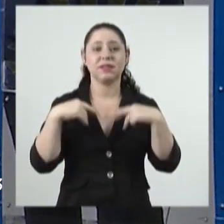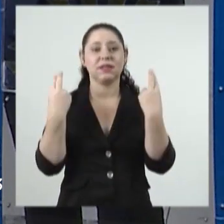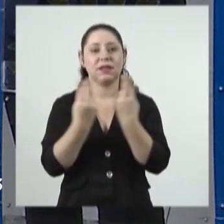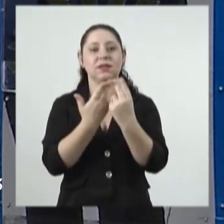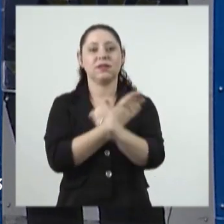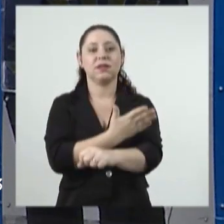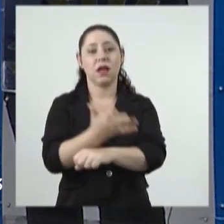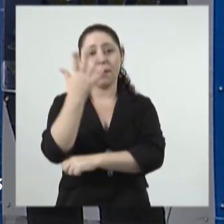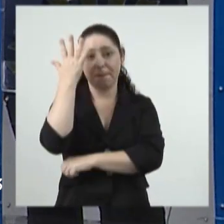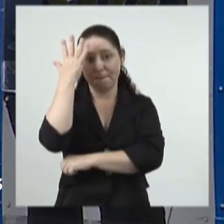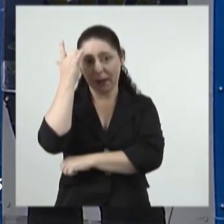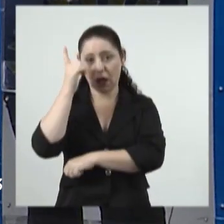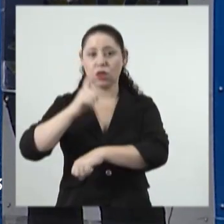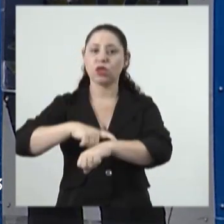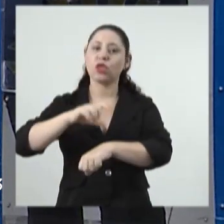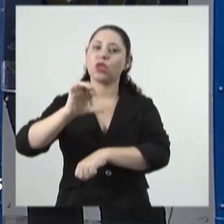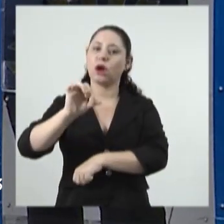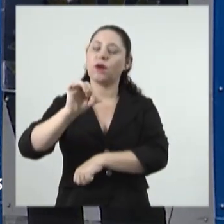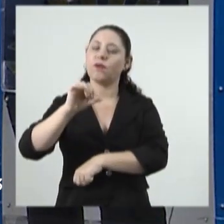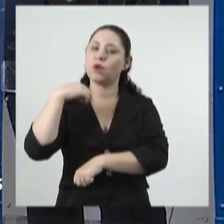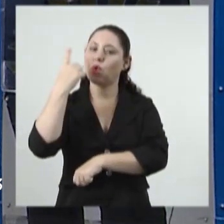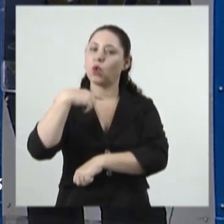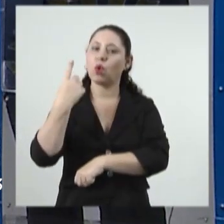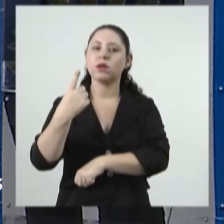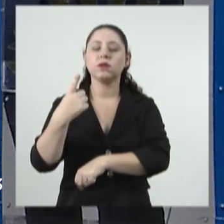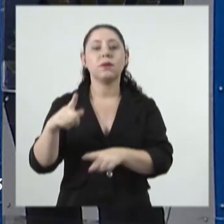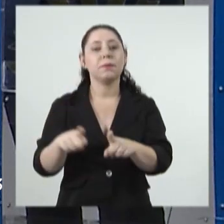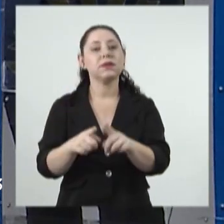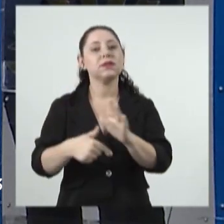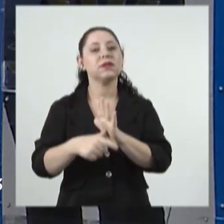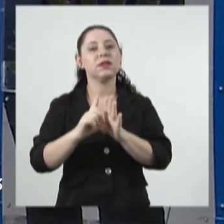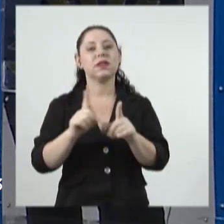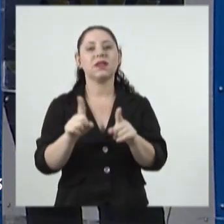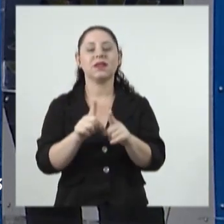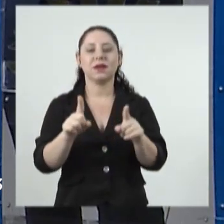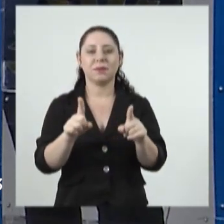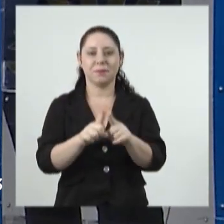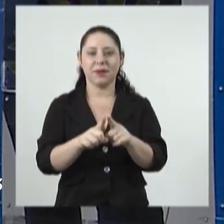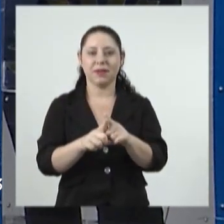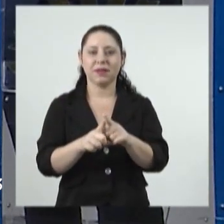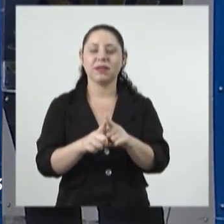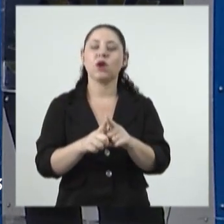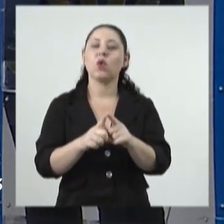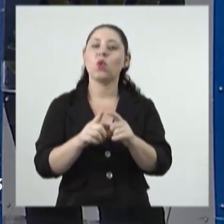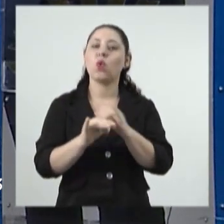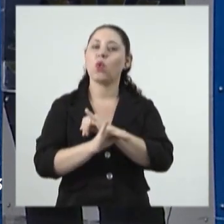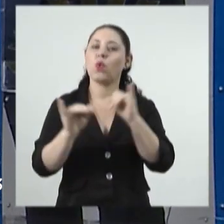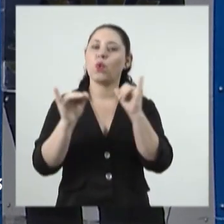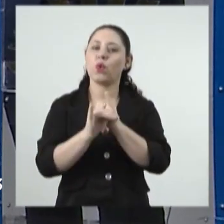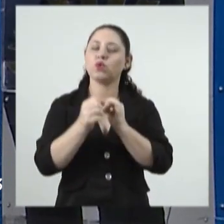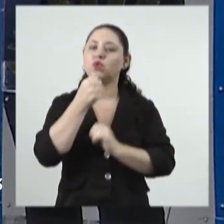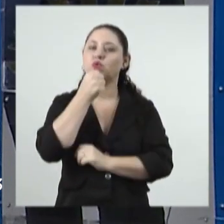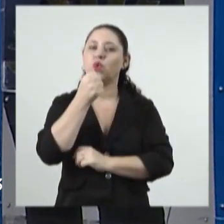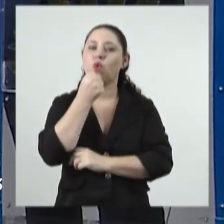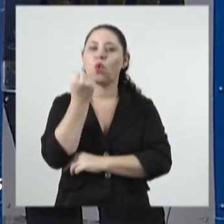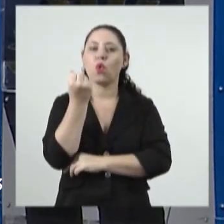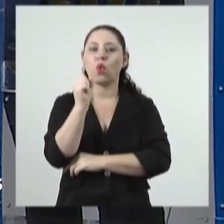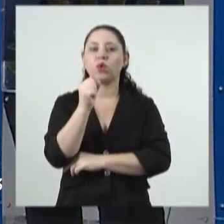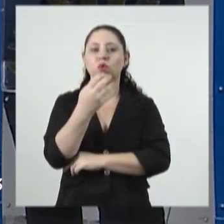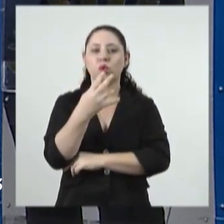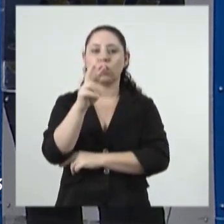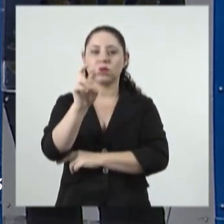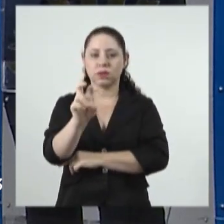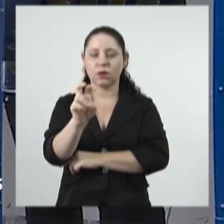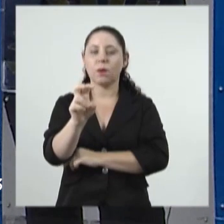ordinária de amanhã, a sessão plenária de amanhã às 9 horas da manhã, mas amanhã também ao vivo nossa programação tem conteúdo jornalístico a partir das 8 horas e